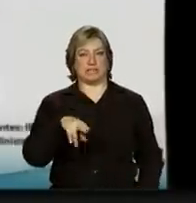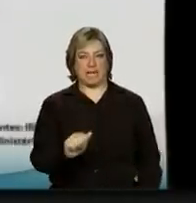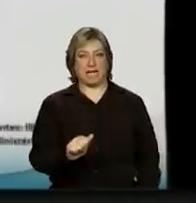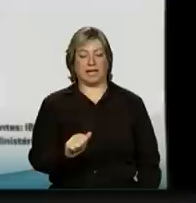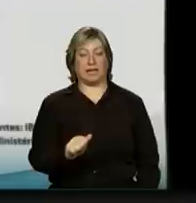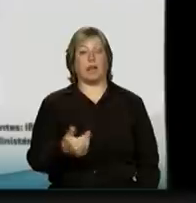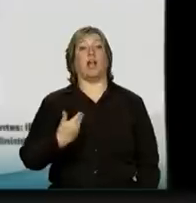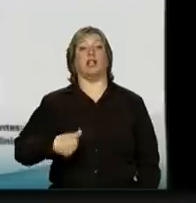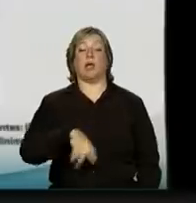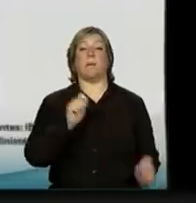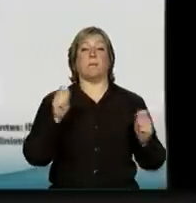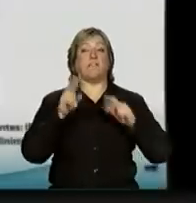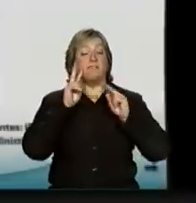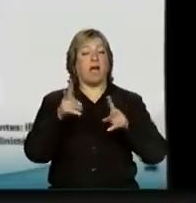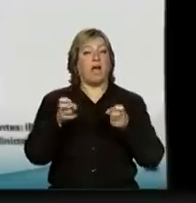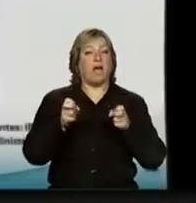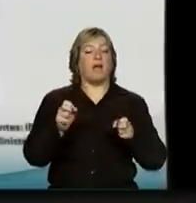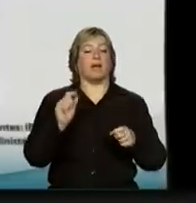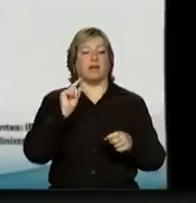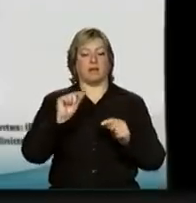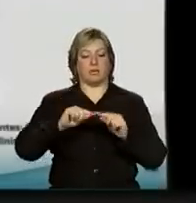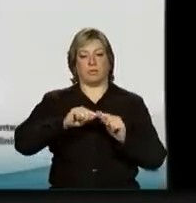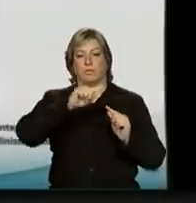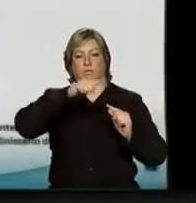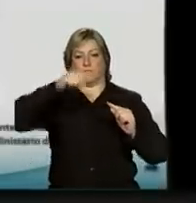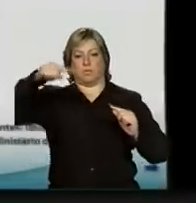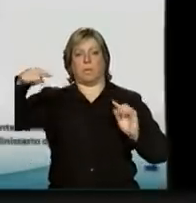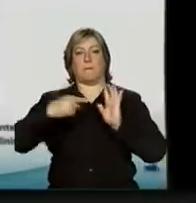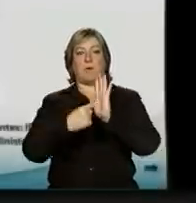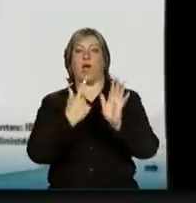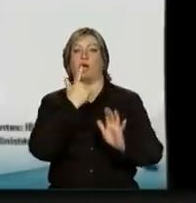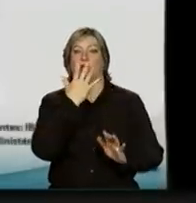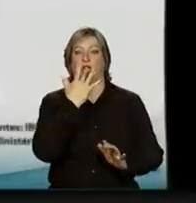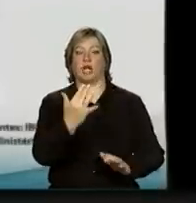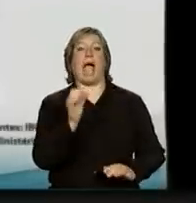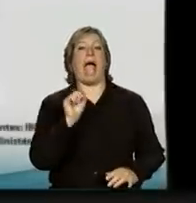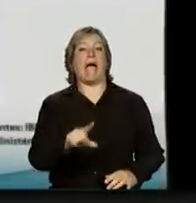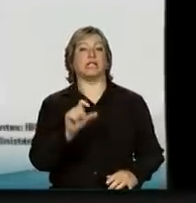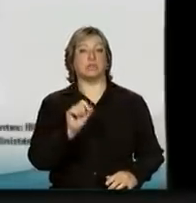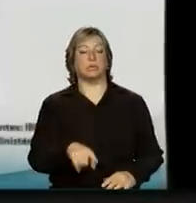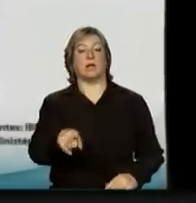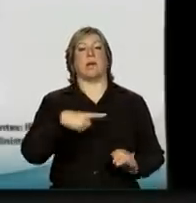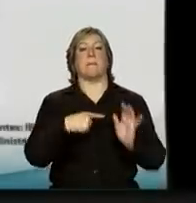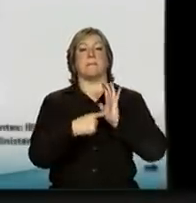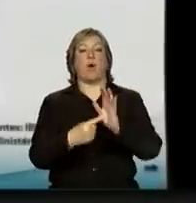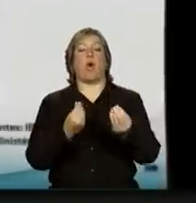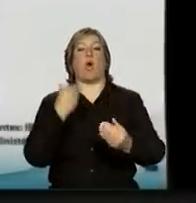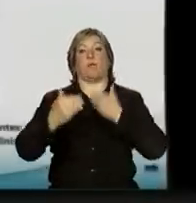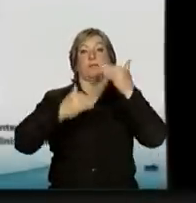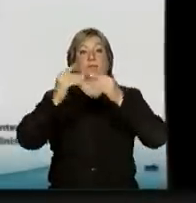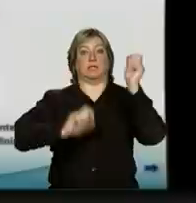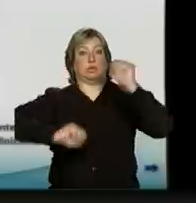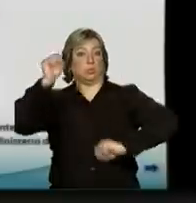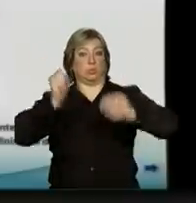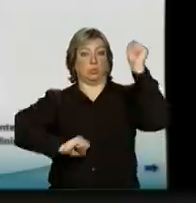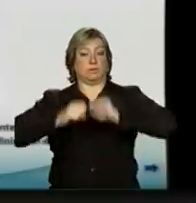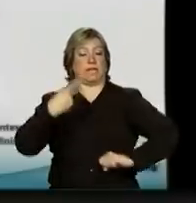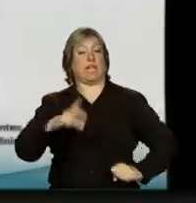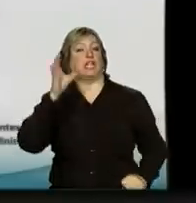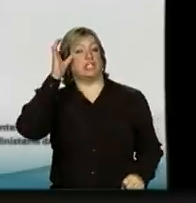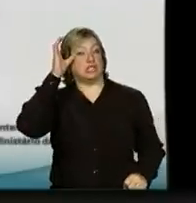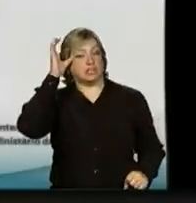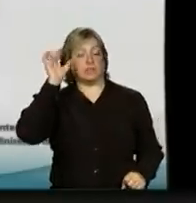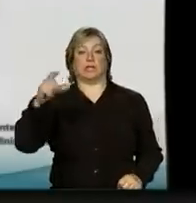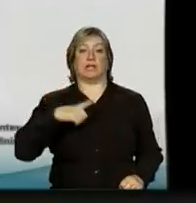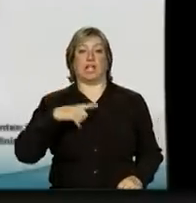podemos ver a curva azul é a China e é o desempenho da produção industrial da China. Então, nós temos